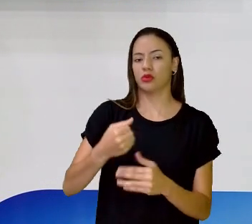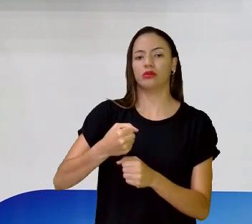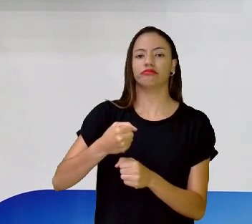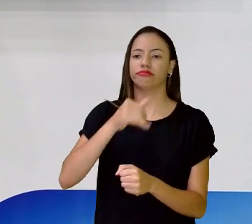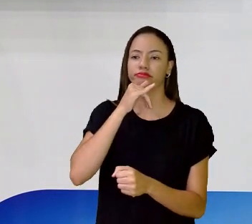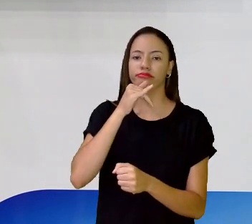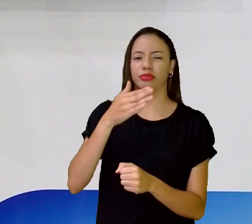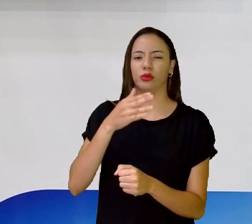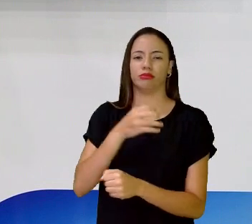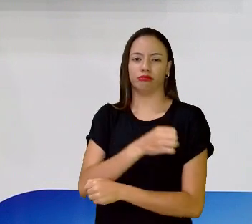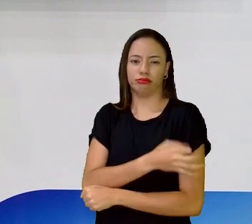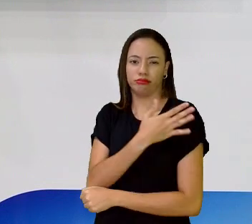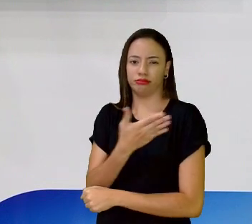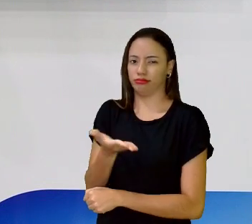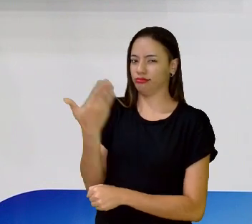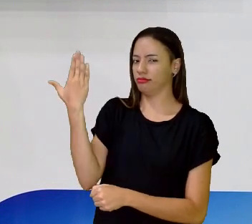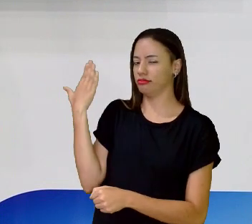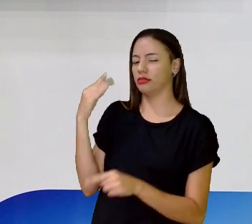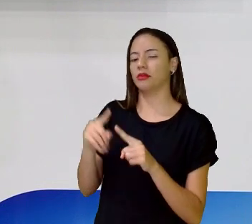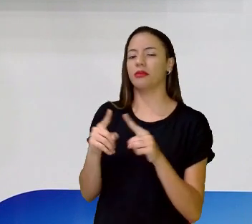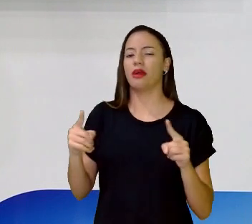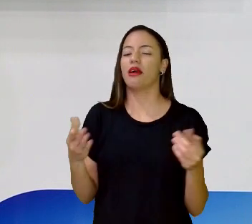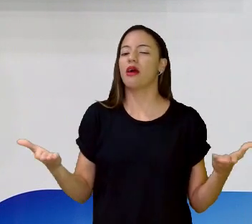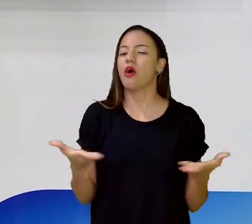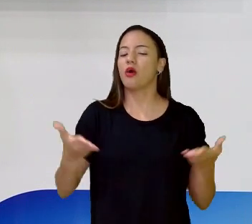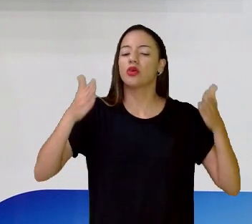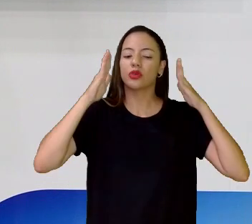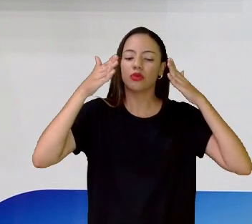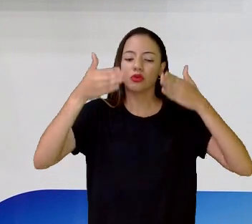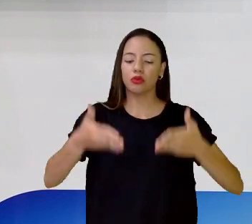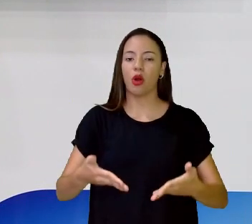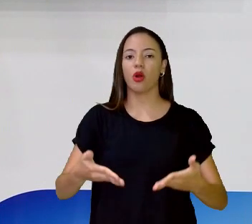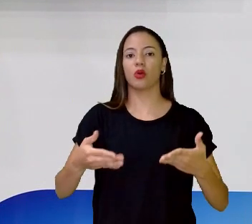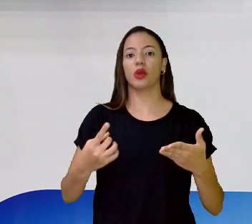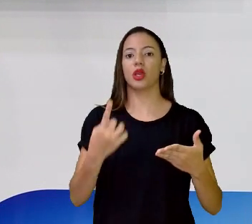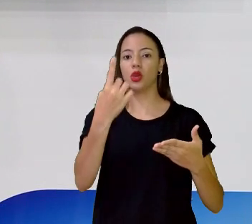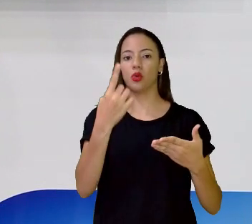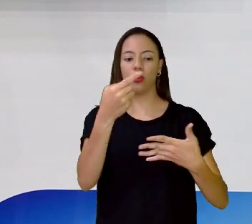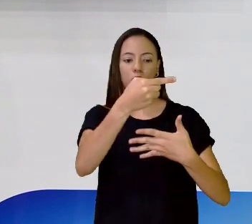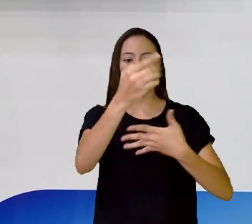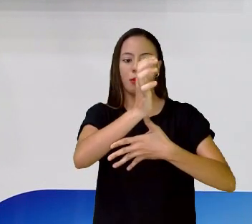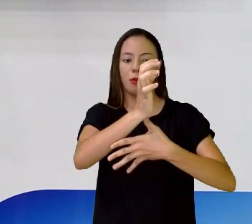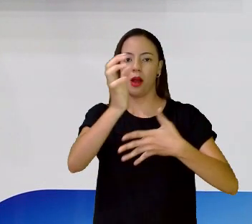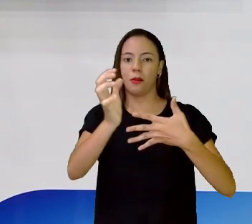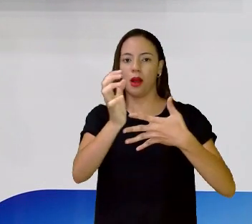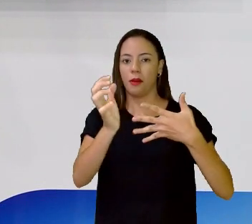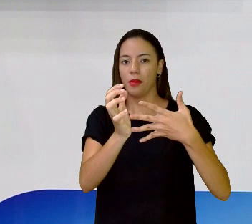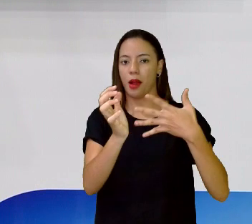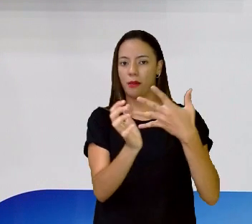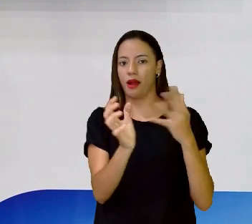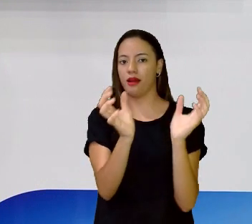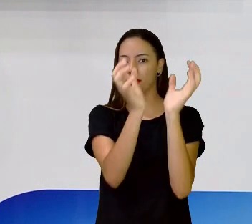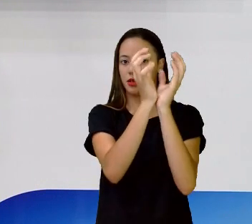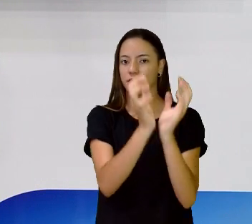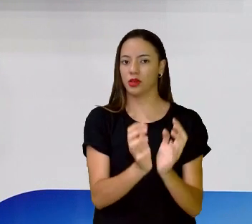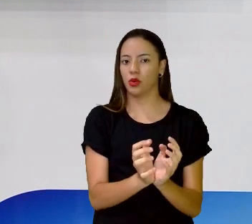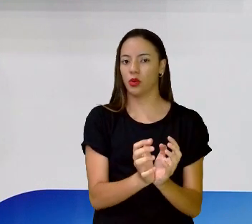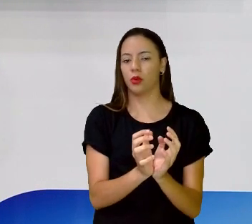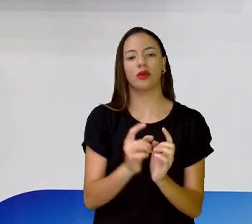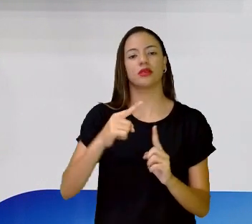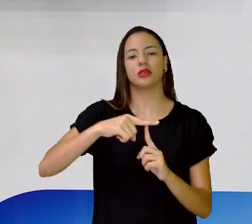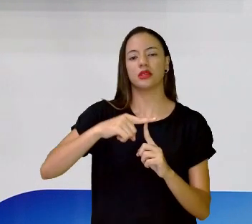Mas hoje a gente vai se prender um pouquinho sobre uma dessas classificações aí, ó. Nós vamos conhecer algumas dessas